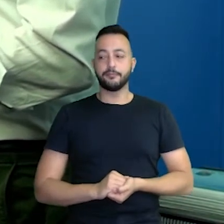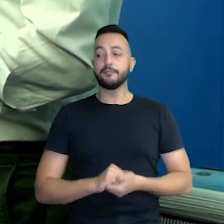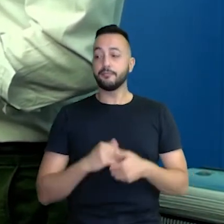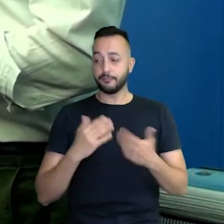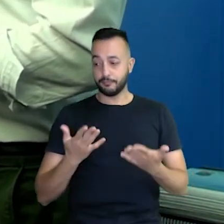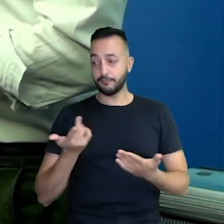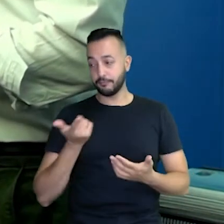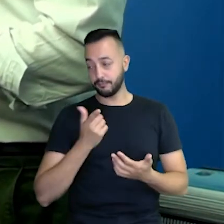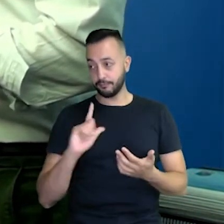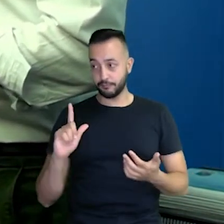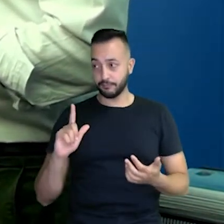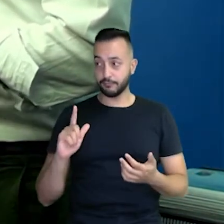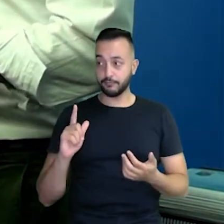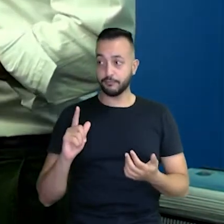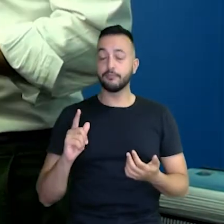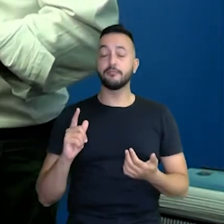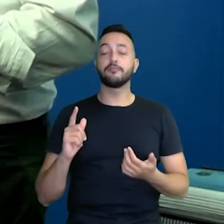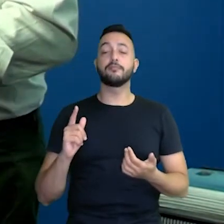uma outra coisa,